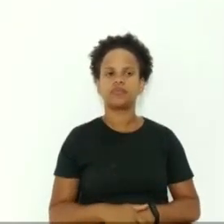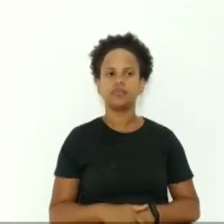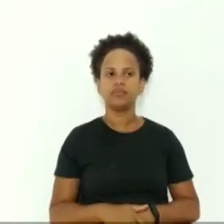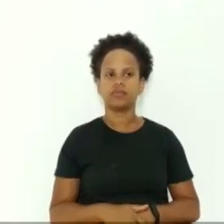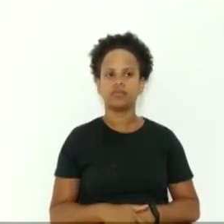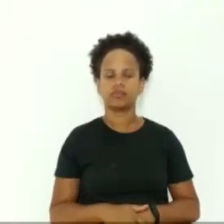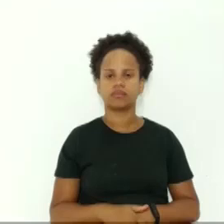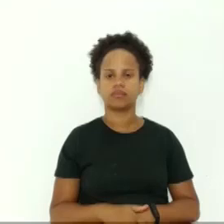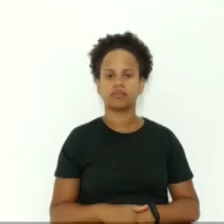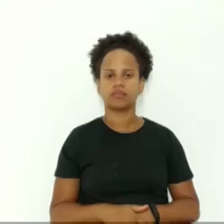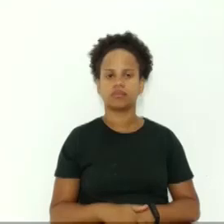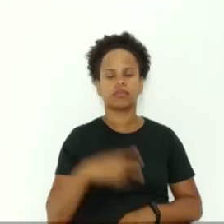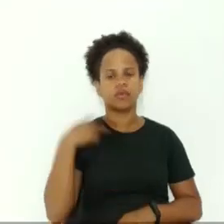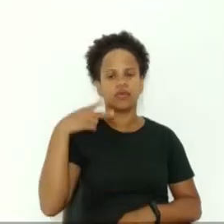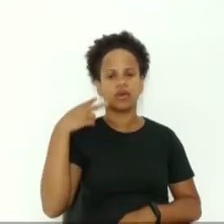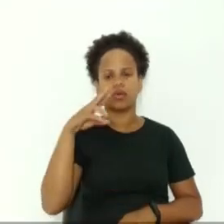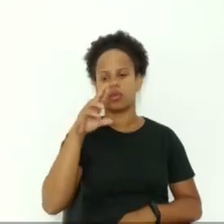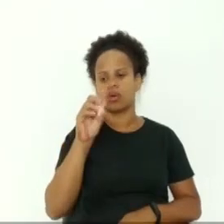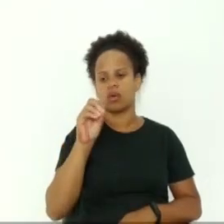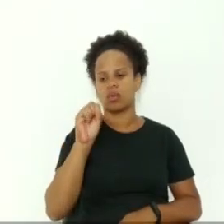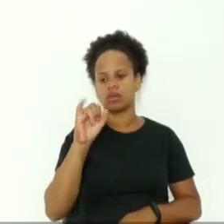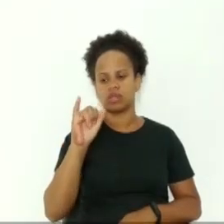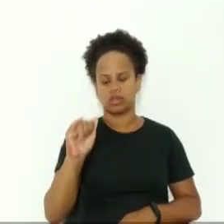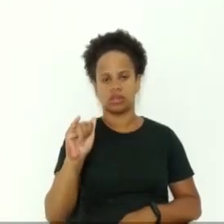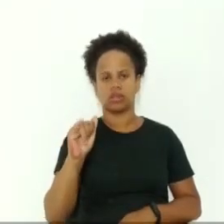A vereadora Rosiello tem 15 minutos.